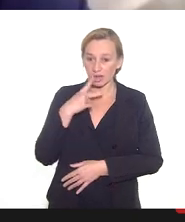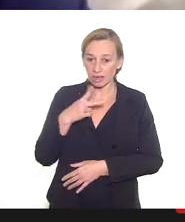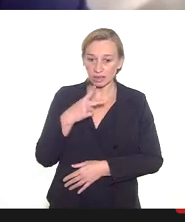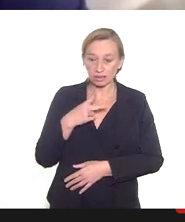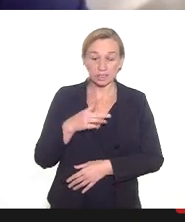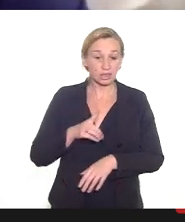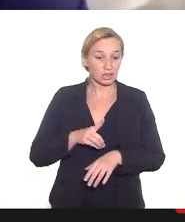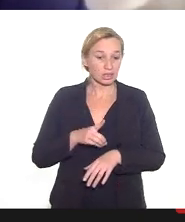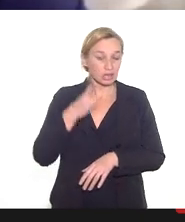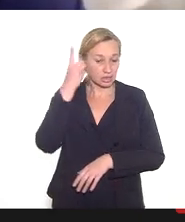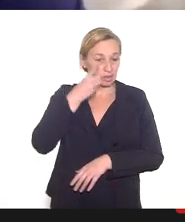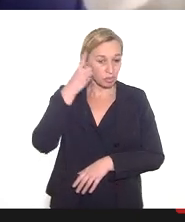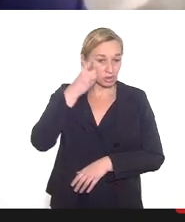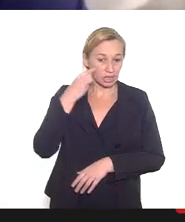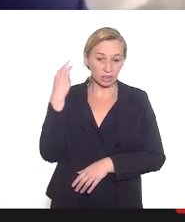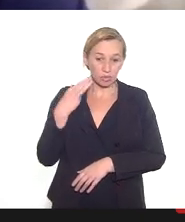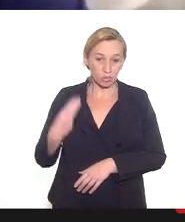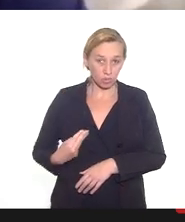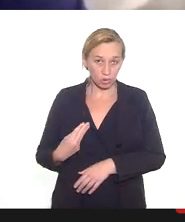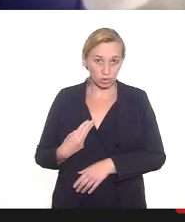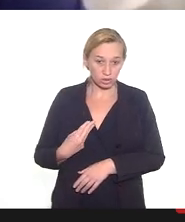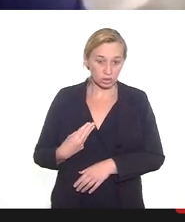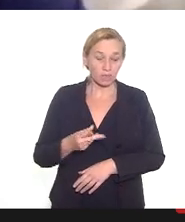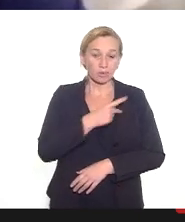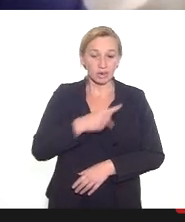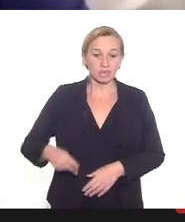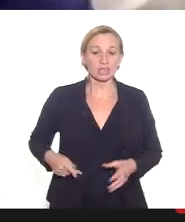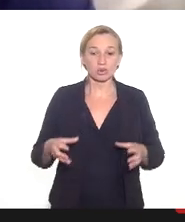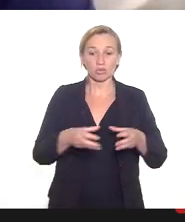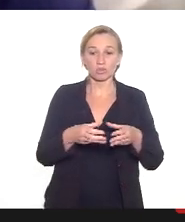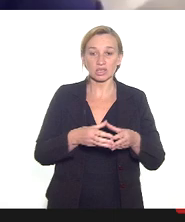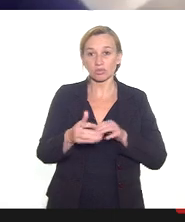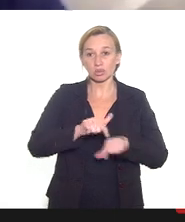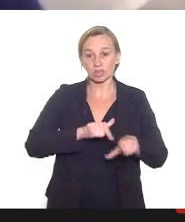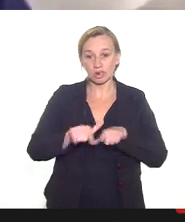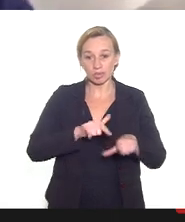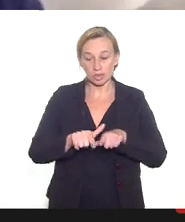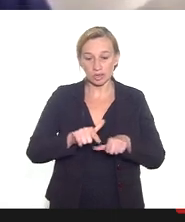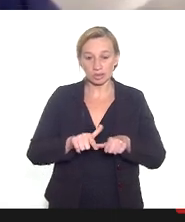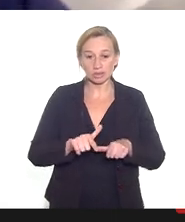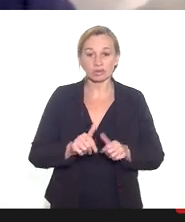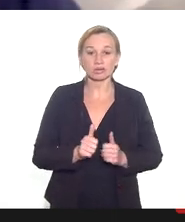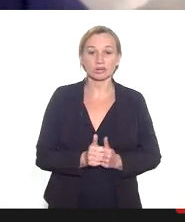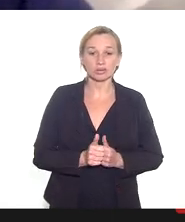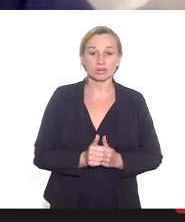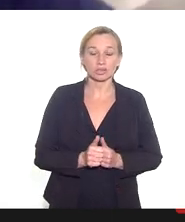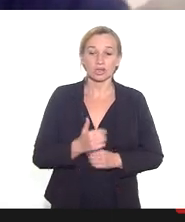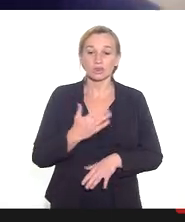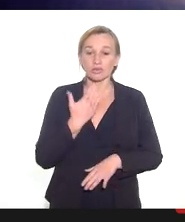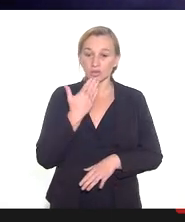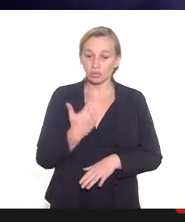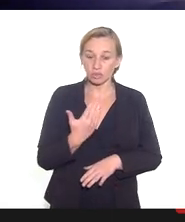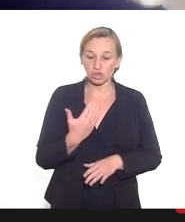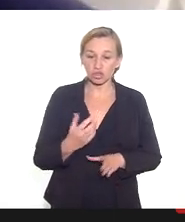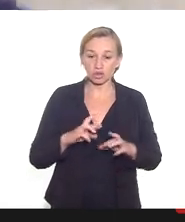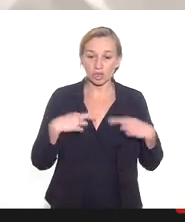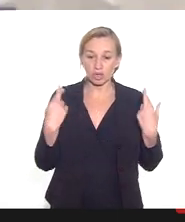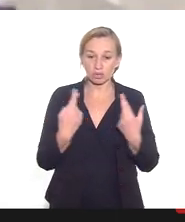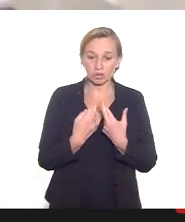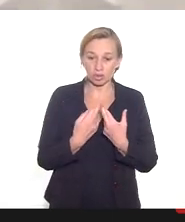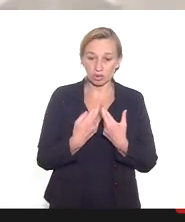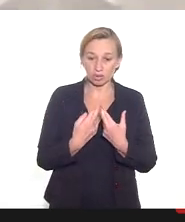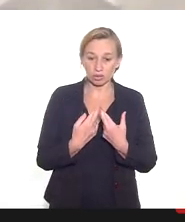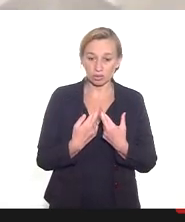à deputada Mônica Francisco, presidente da Comissão de Trabalho e signatária do pedido de audiência